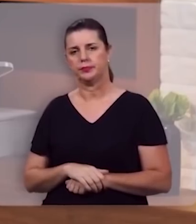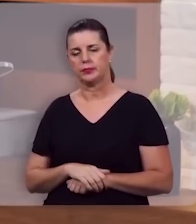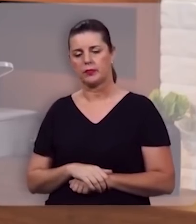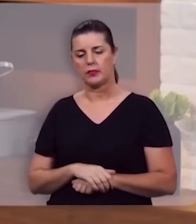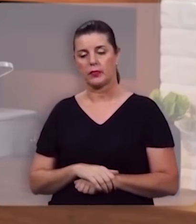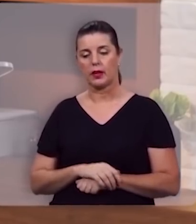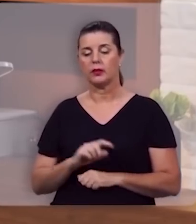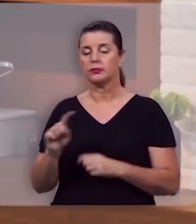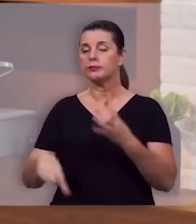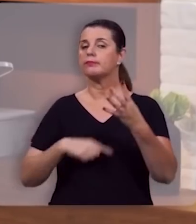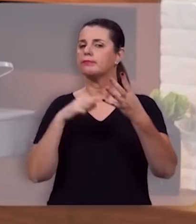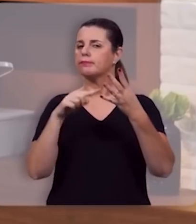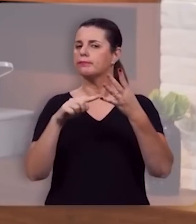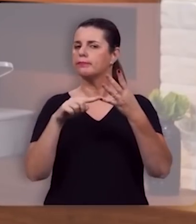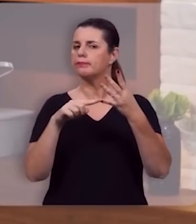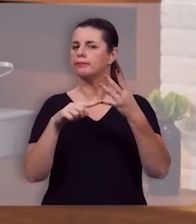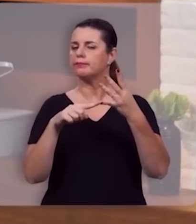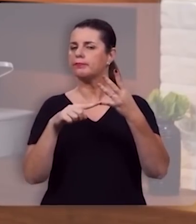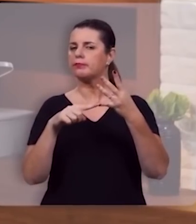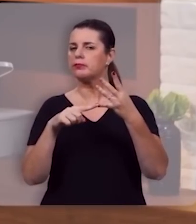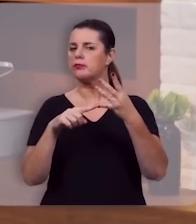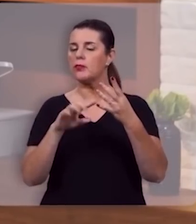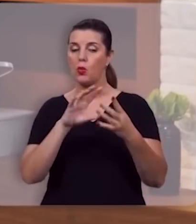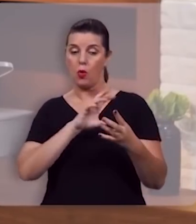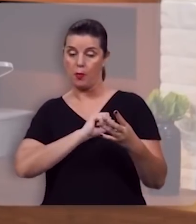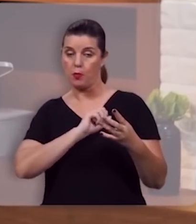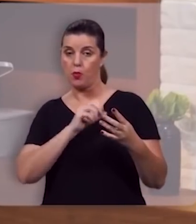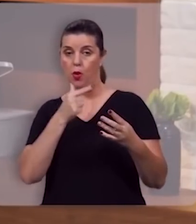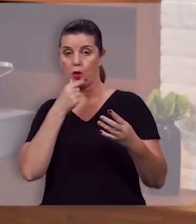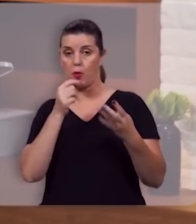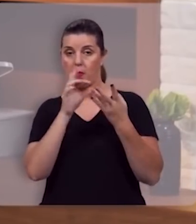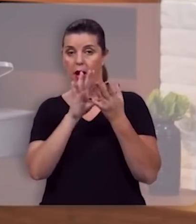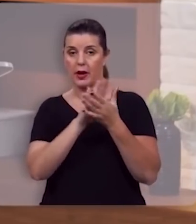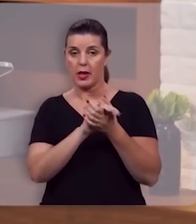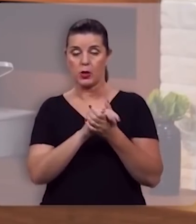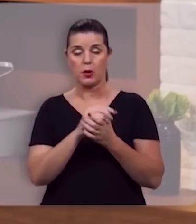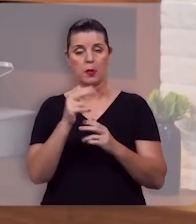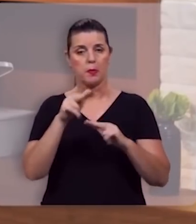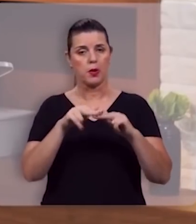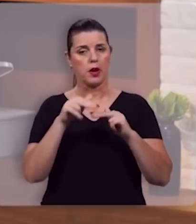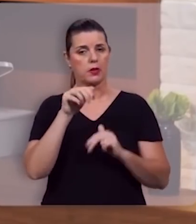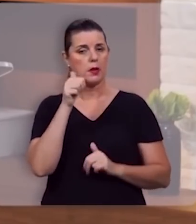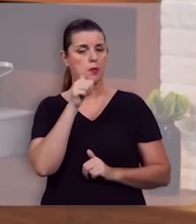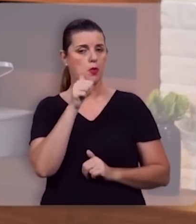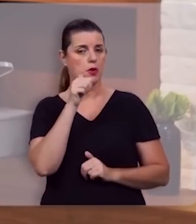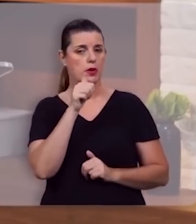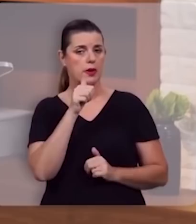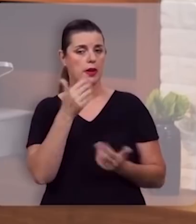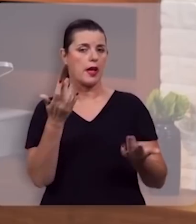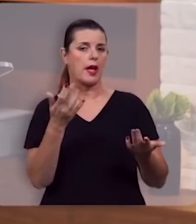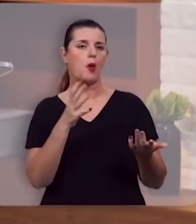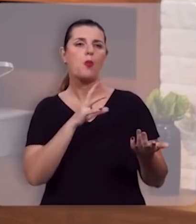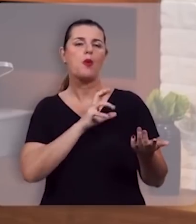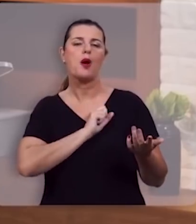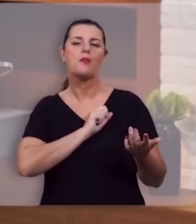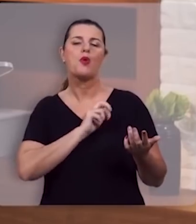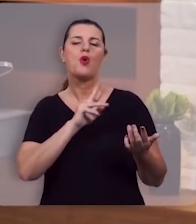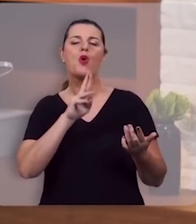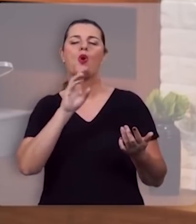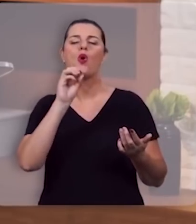mas ainda em quarto lugar o amor do marido pela sua mulher é um amor romântico